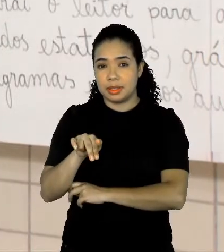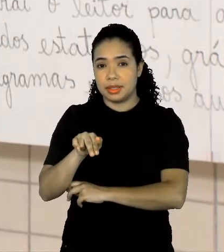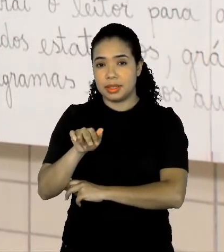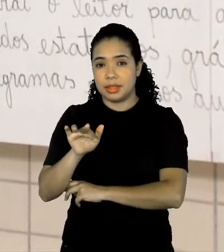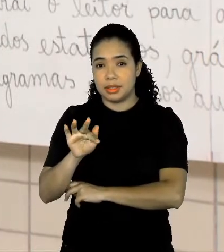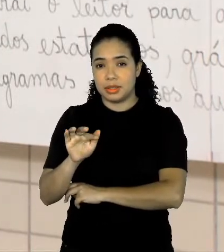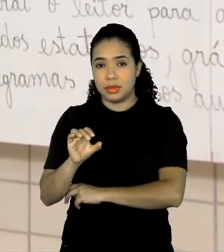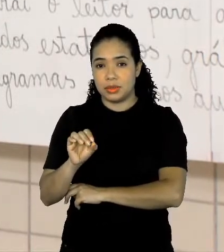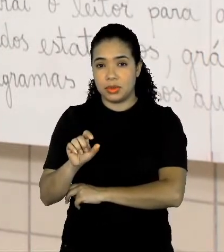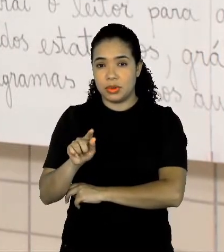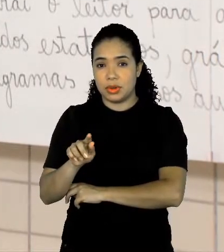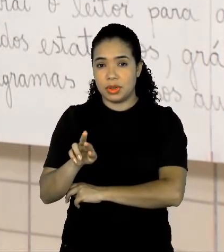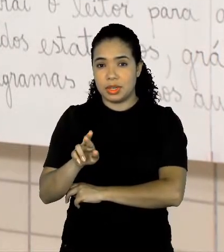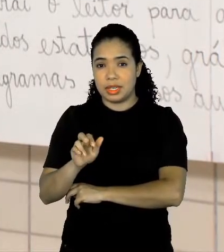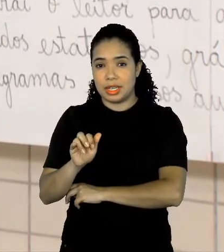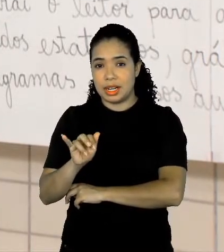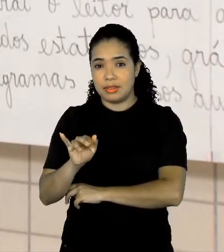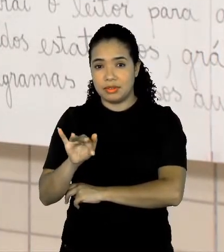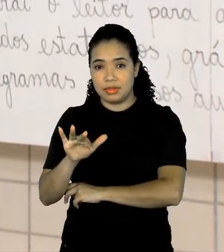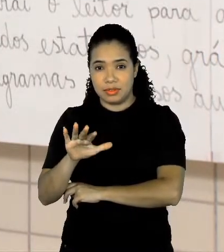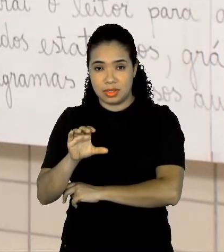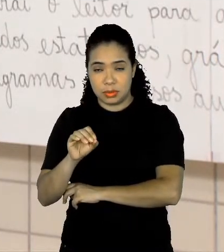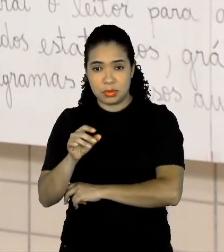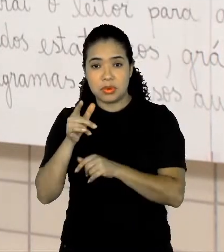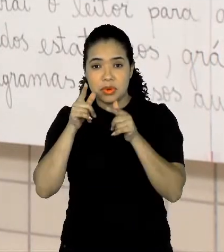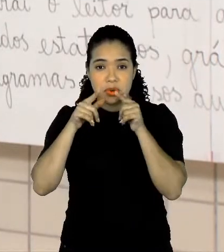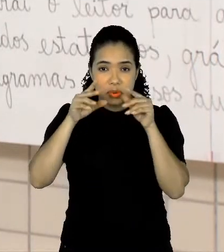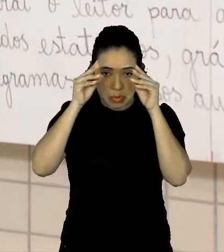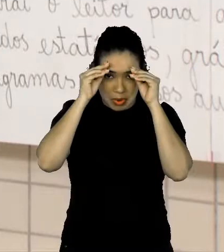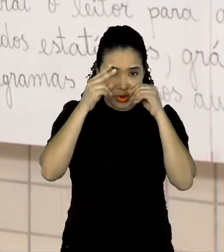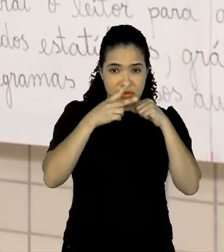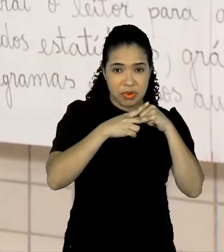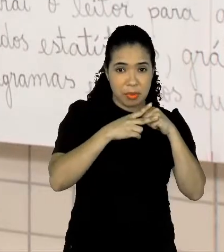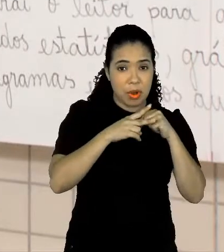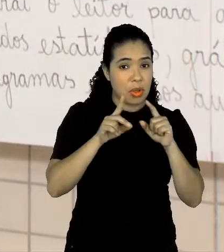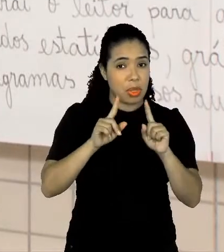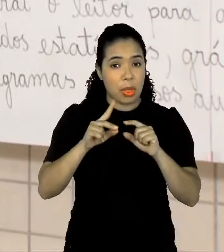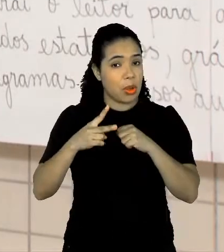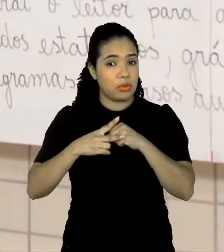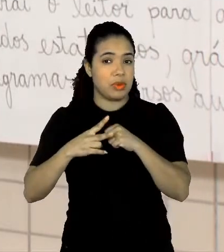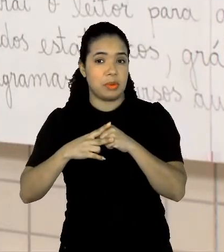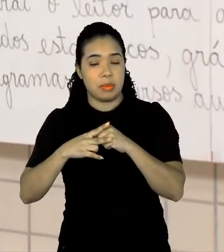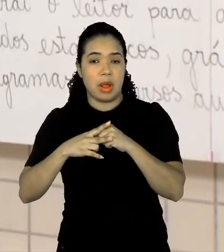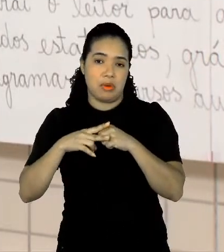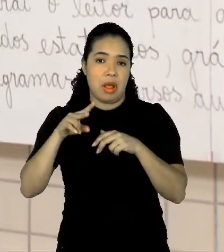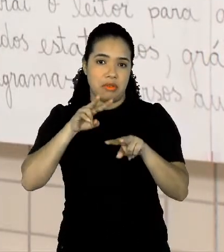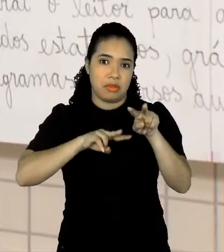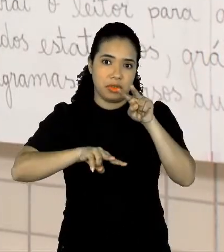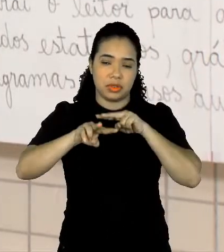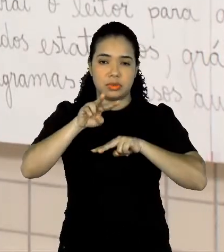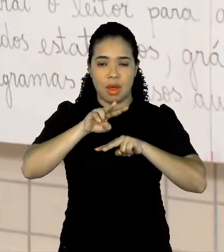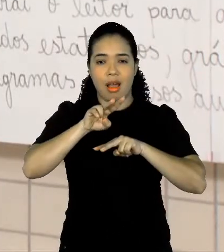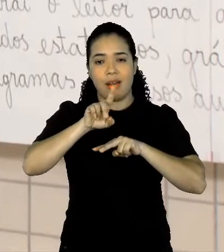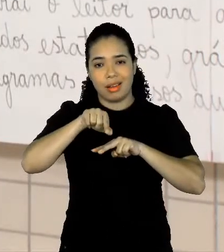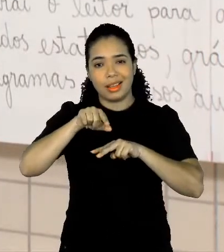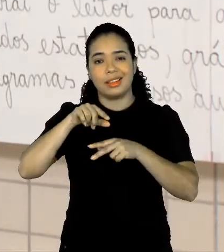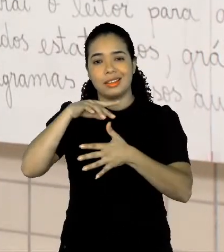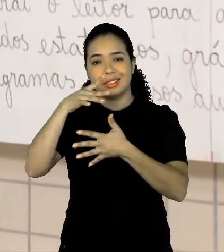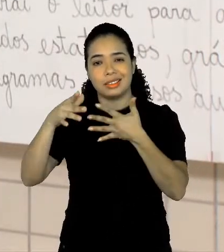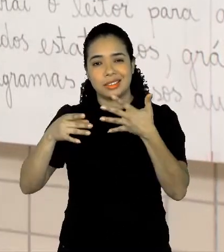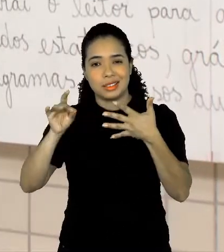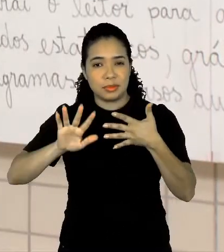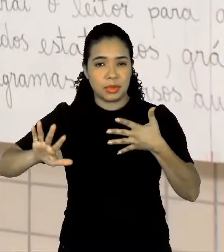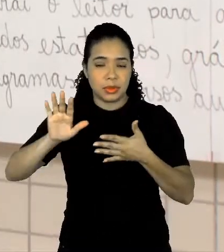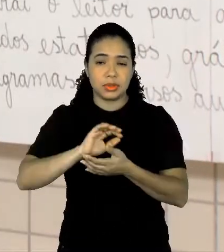verbal, não verbal e a multissemiótica nesse gênero textual. Então, mas o que é o infográfico? Talvez